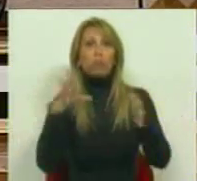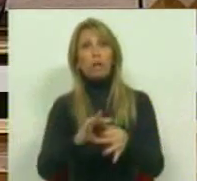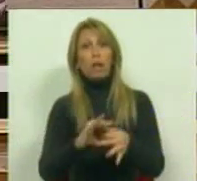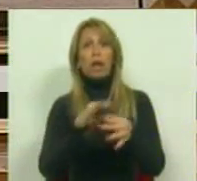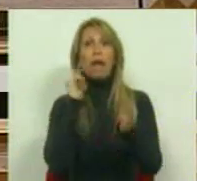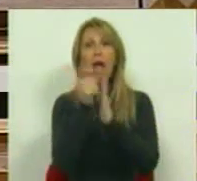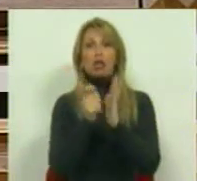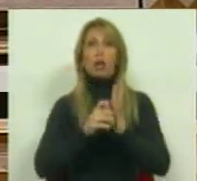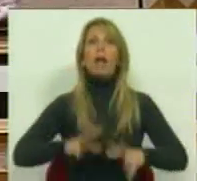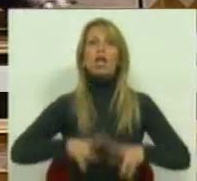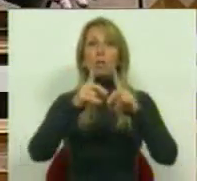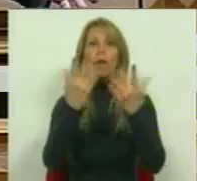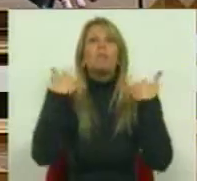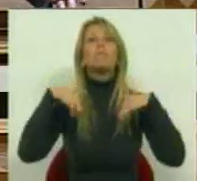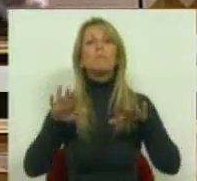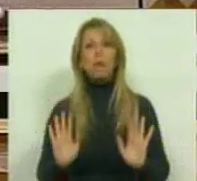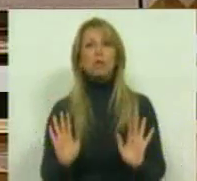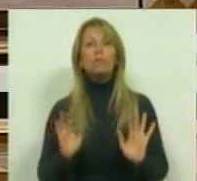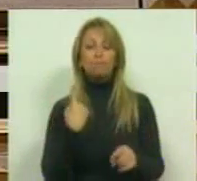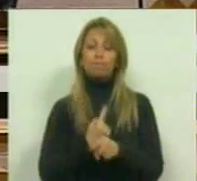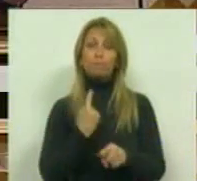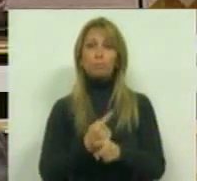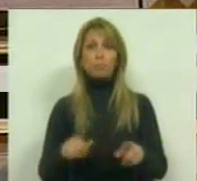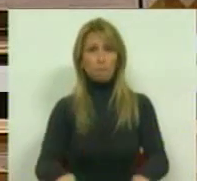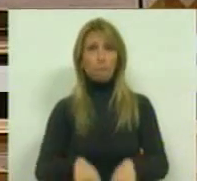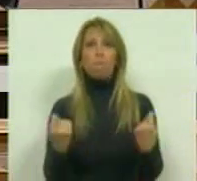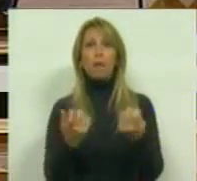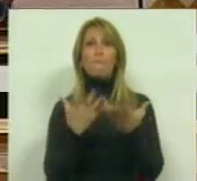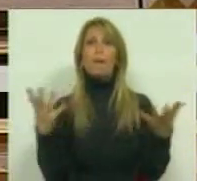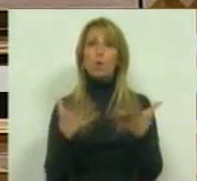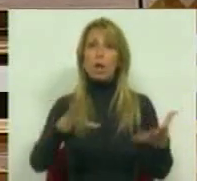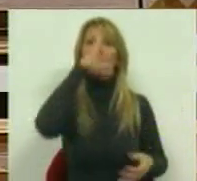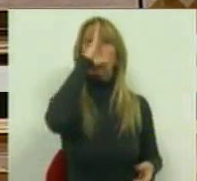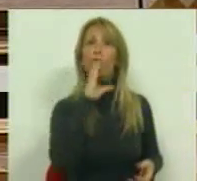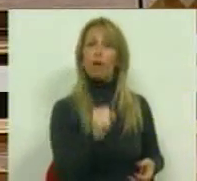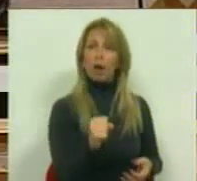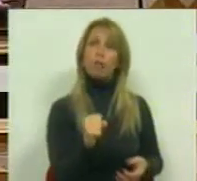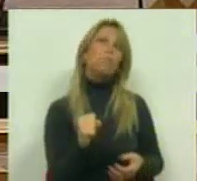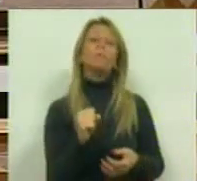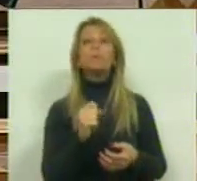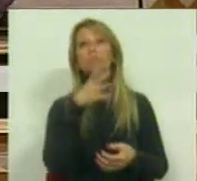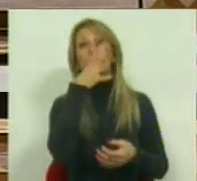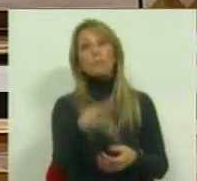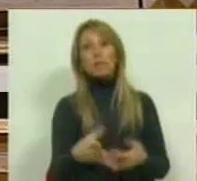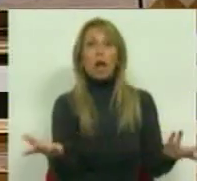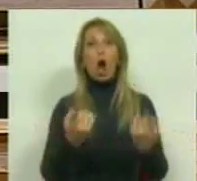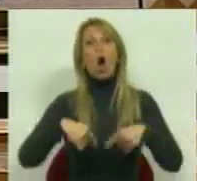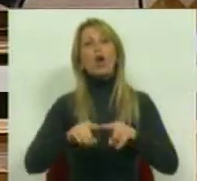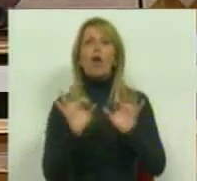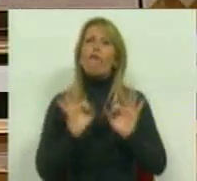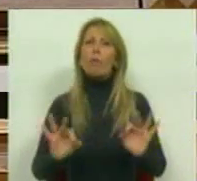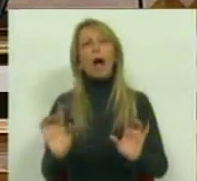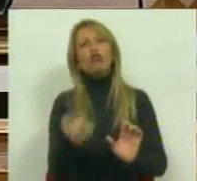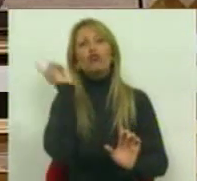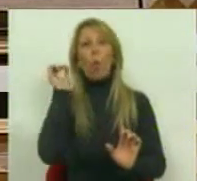Contudo, e apesar dos partidos da maioria ou do Governo, alegando que era uma cimeira informal não